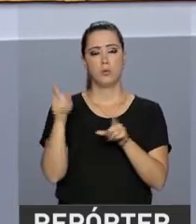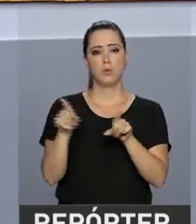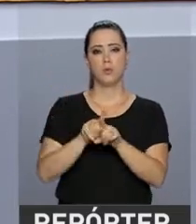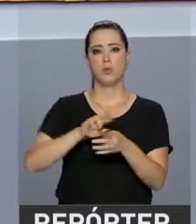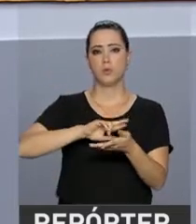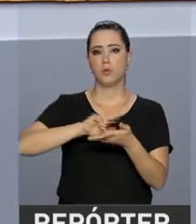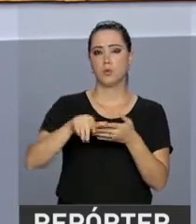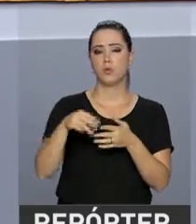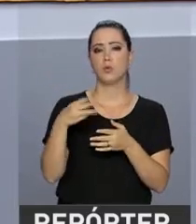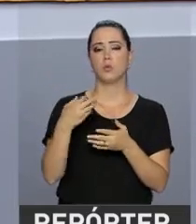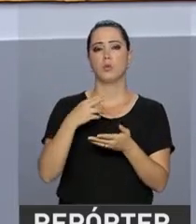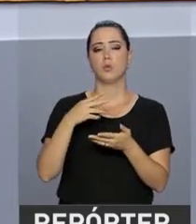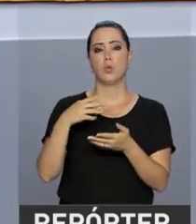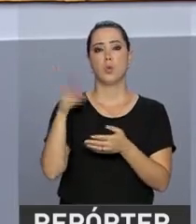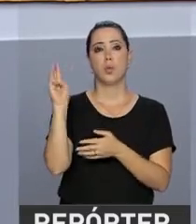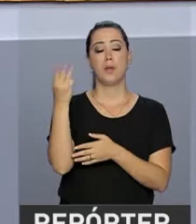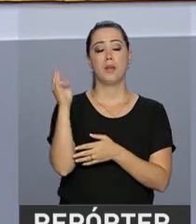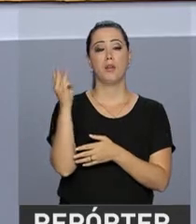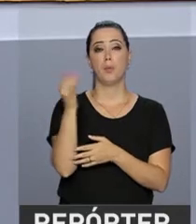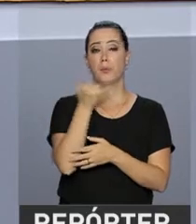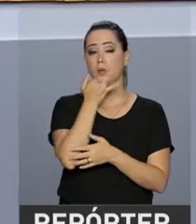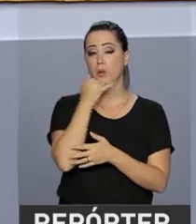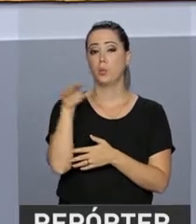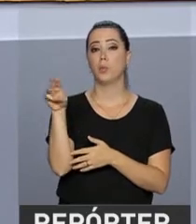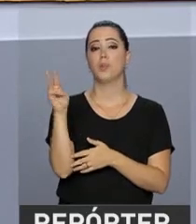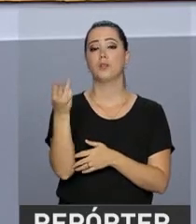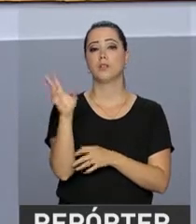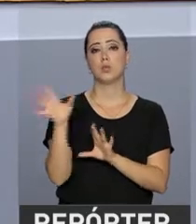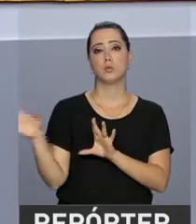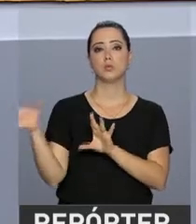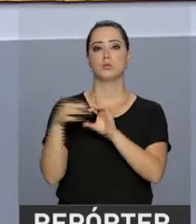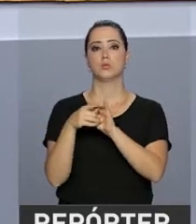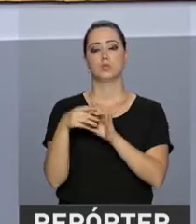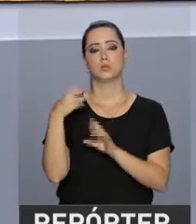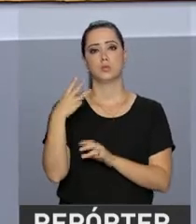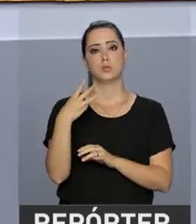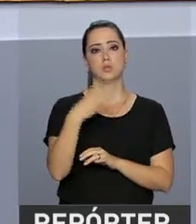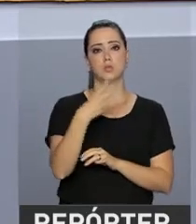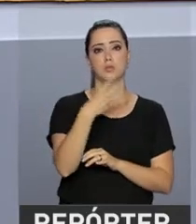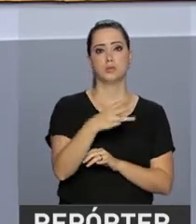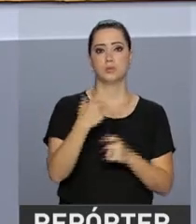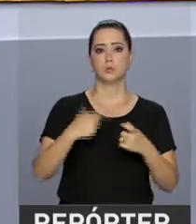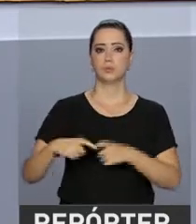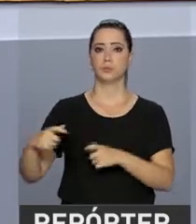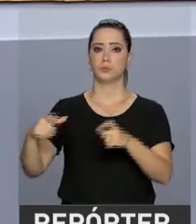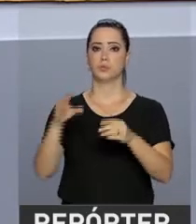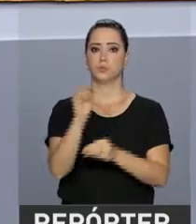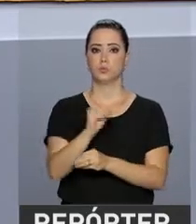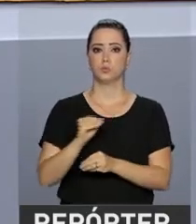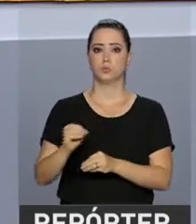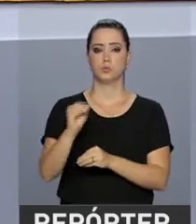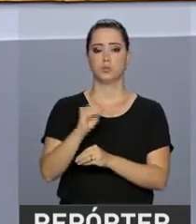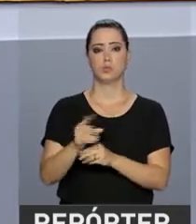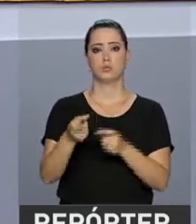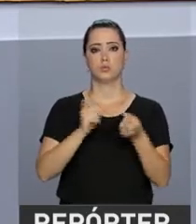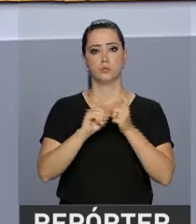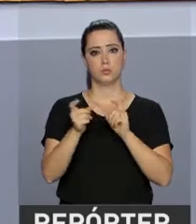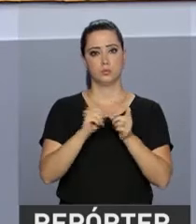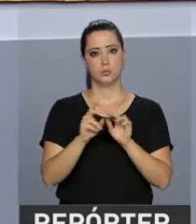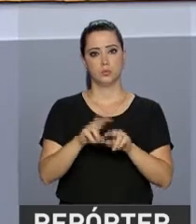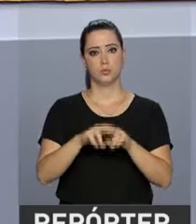Tromaí e Baía do Tubarão, no Maranhão, passam a integrar o conjunto de 333 unidades de conservação